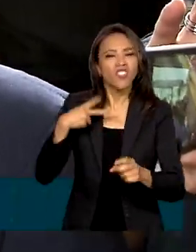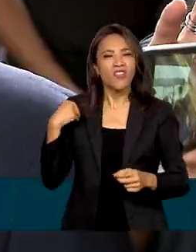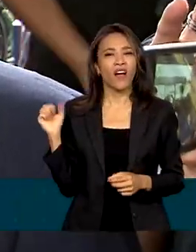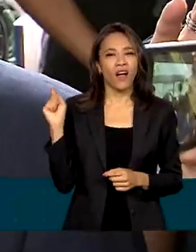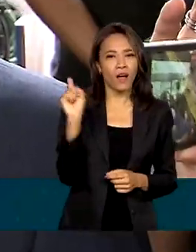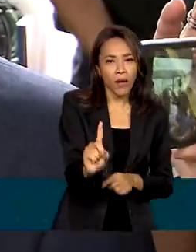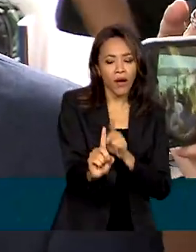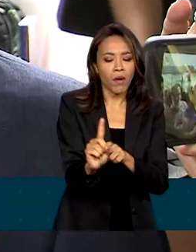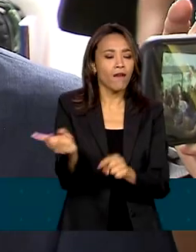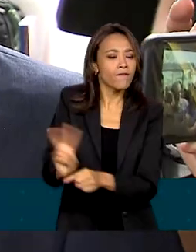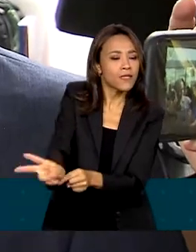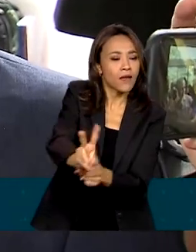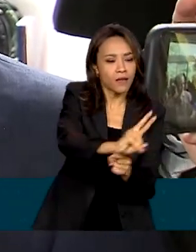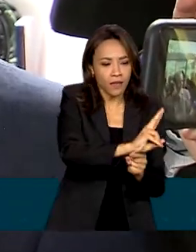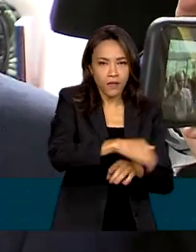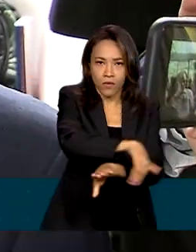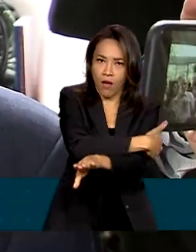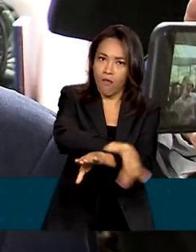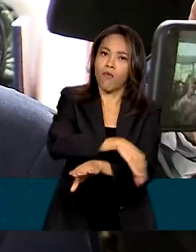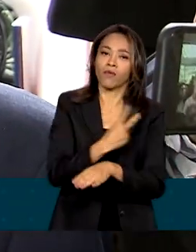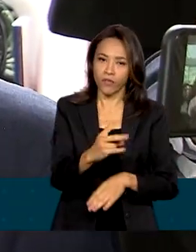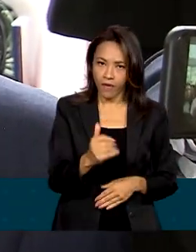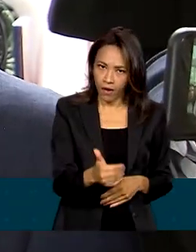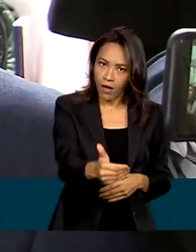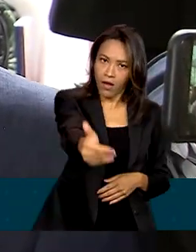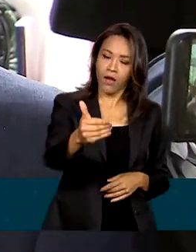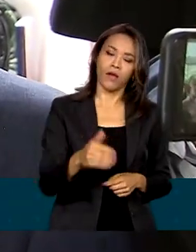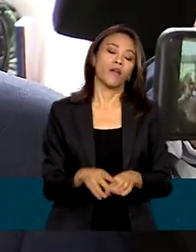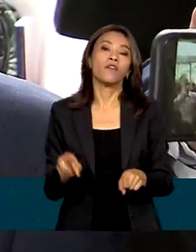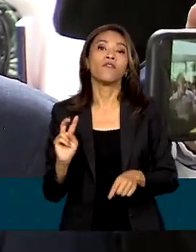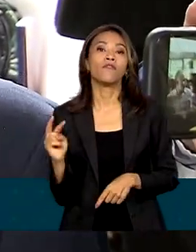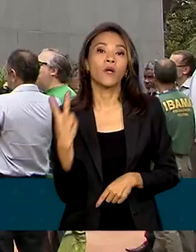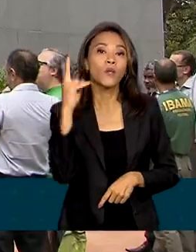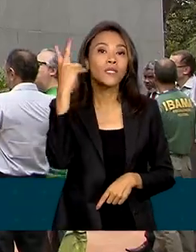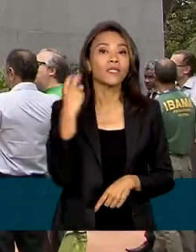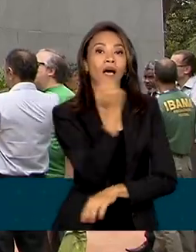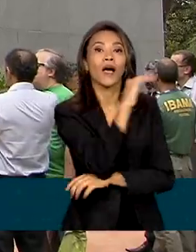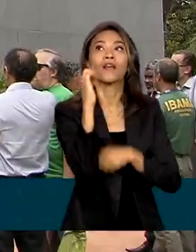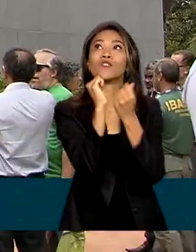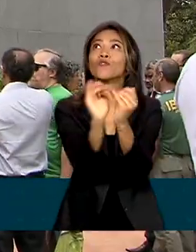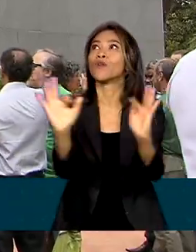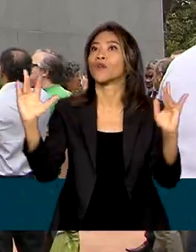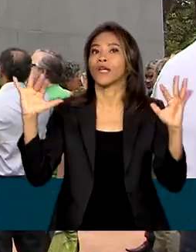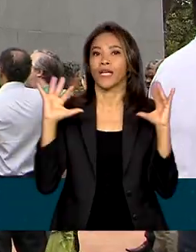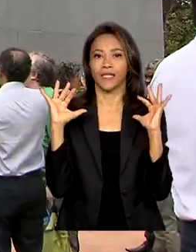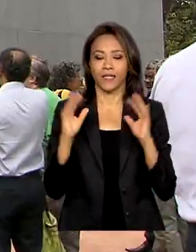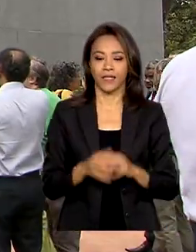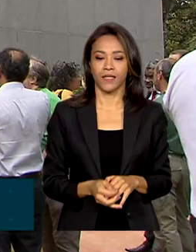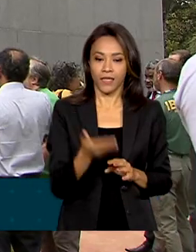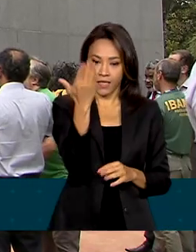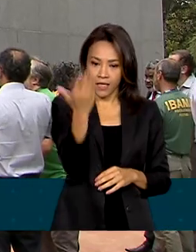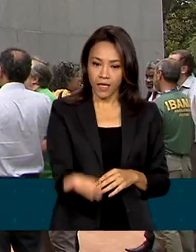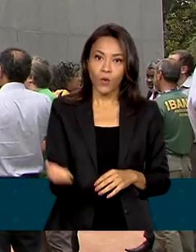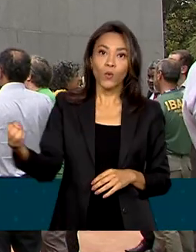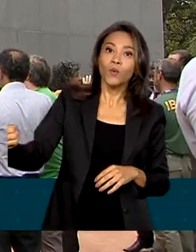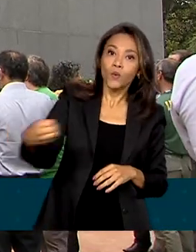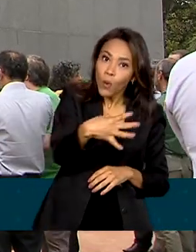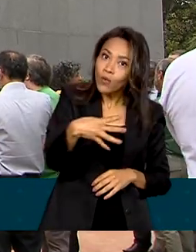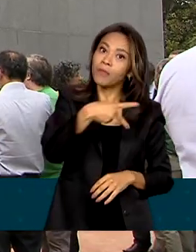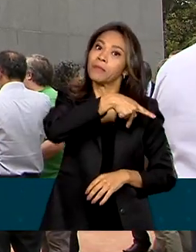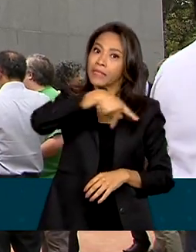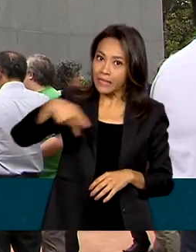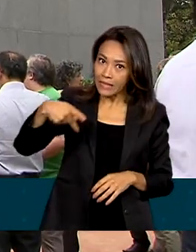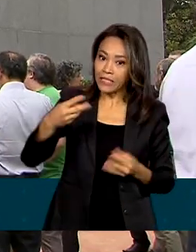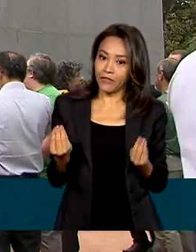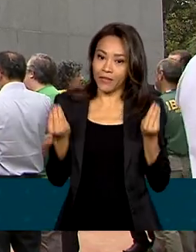Num segundo momento é a bioeconomia. Nós vamos valorizar economicamente nossas florestas. Além da posse do novo presidente, foi entregue